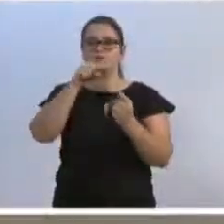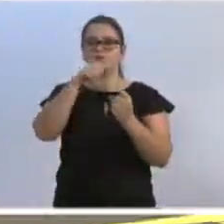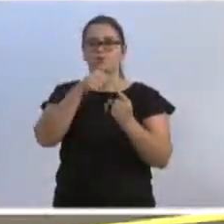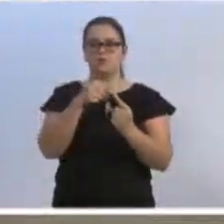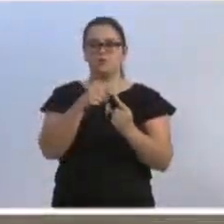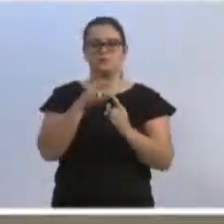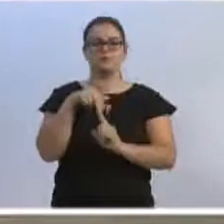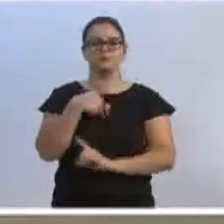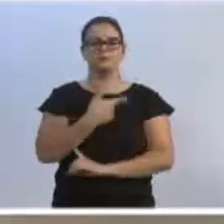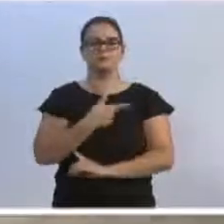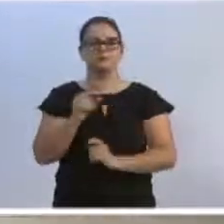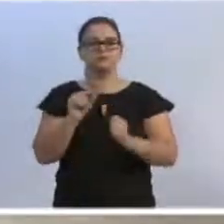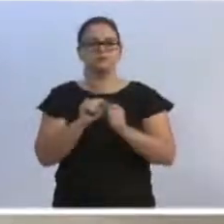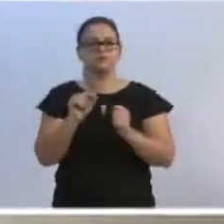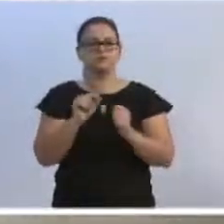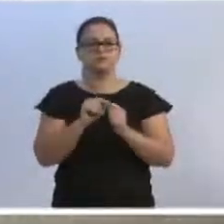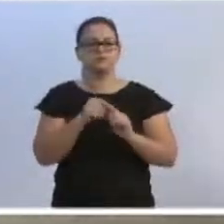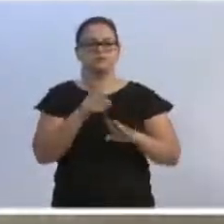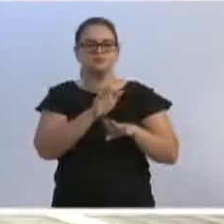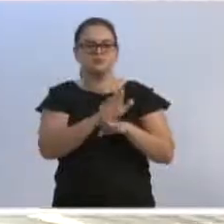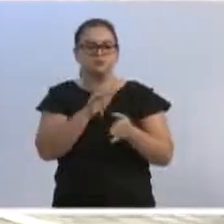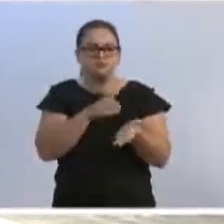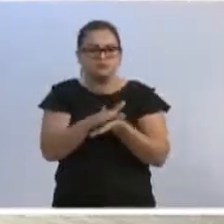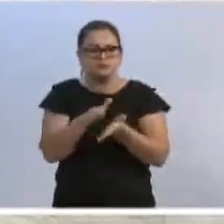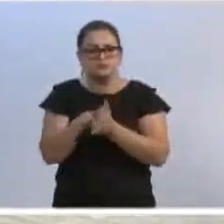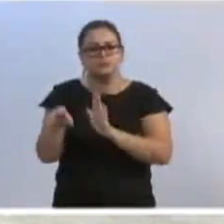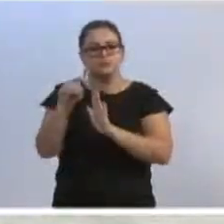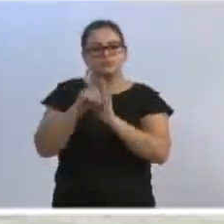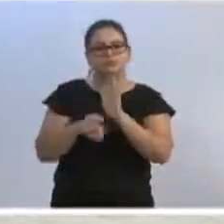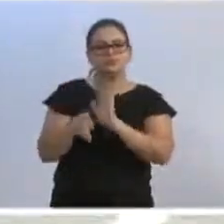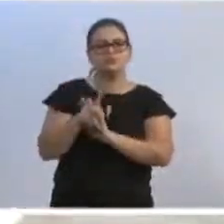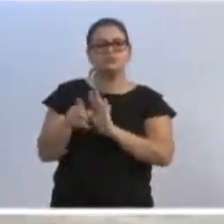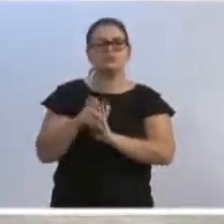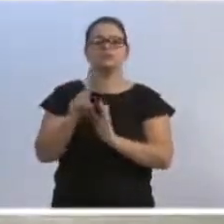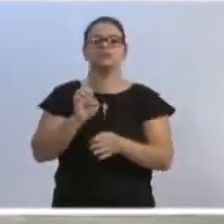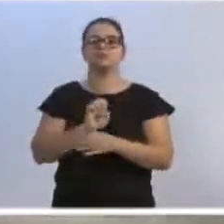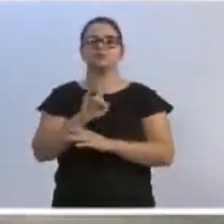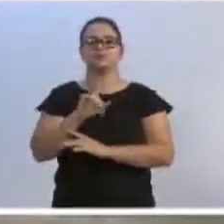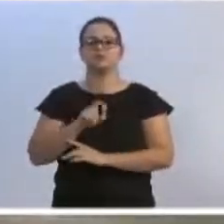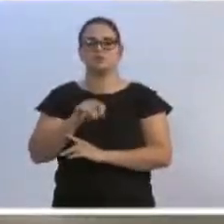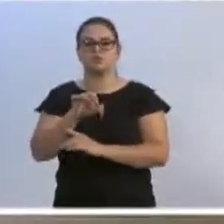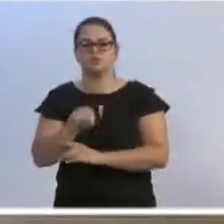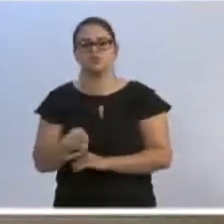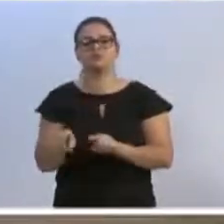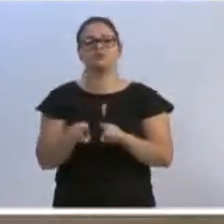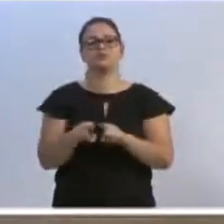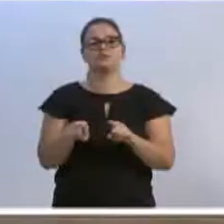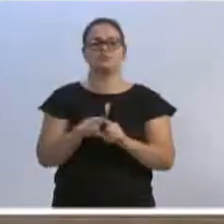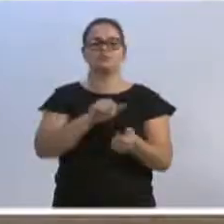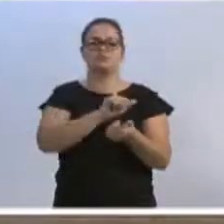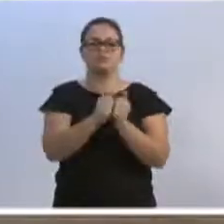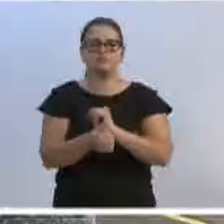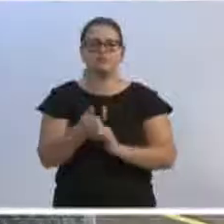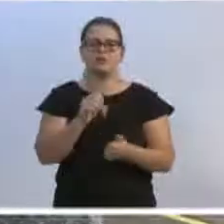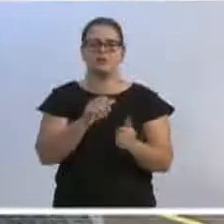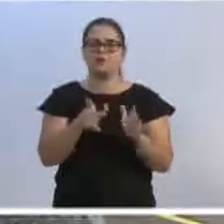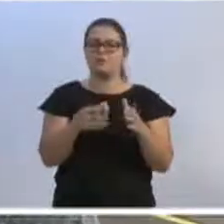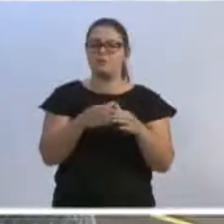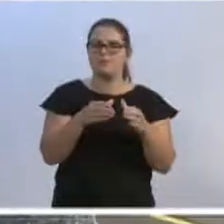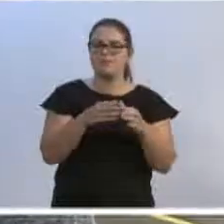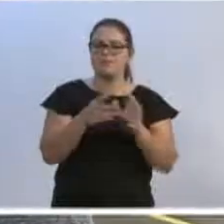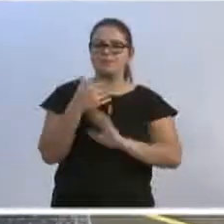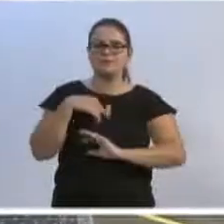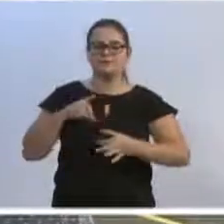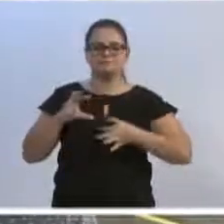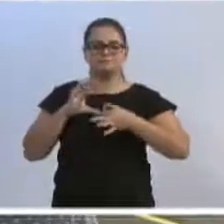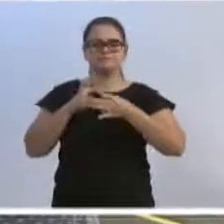venha fazer os encaminhamentos ao executivo, ao prefeito Mário Debran, Ricardo Stodic, Fundação do Esporte, é que façam uma